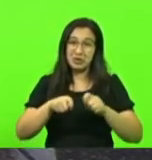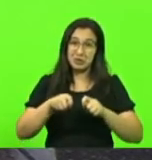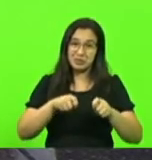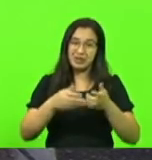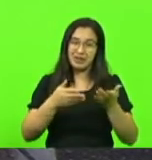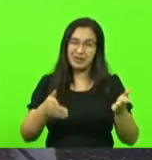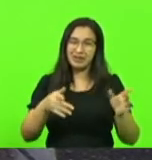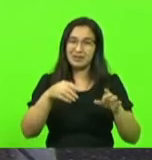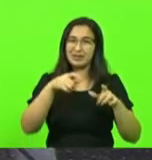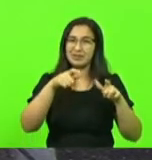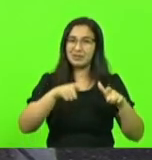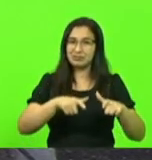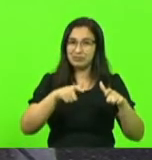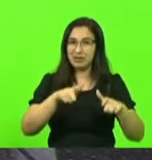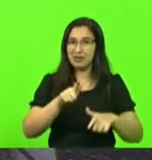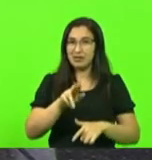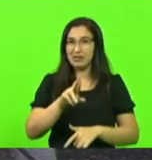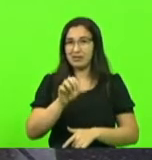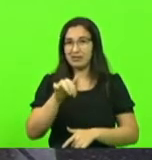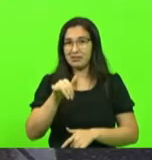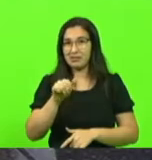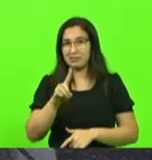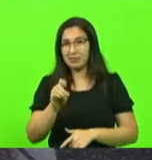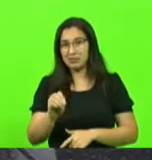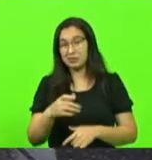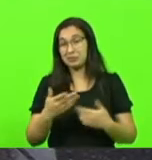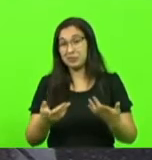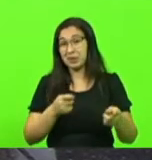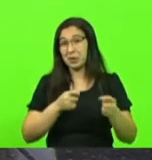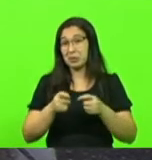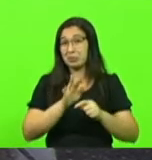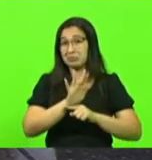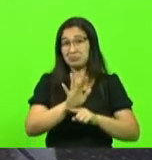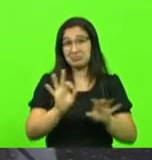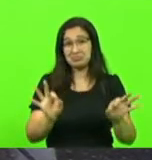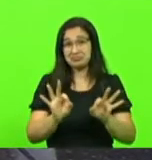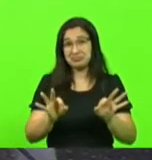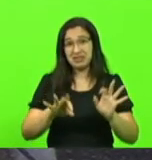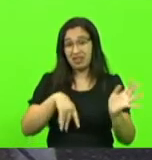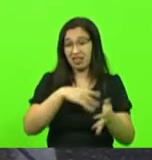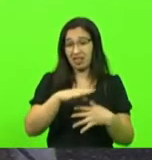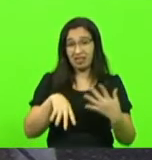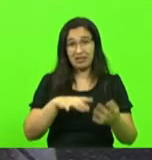Então, economicamente, também só atrapalha.